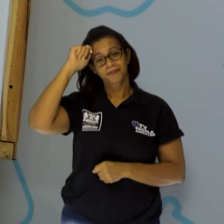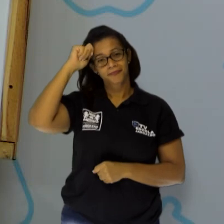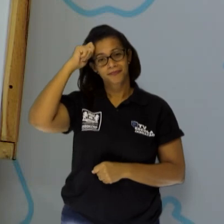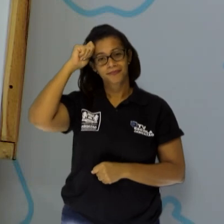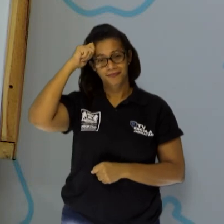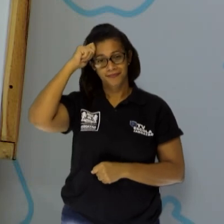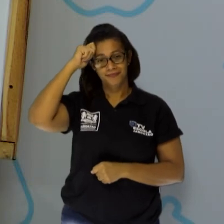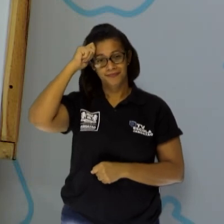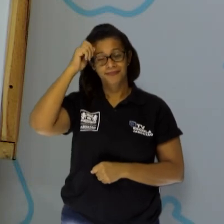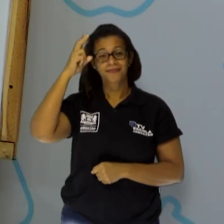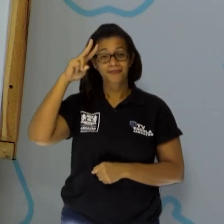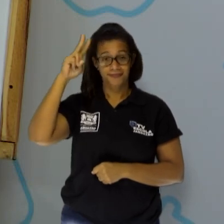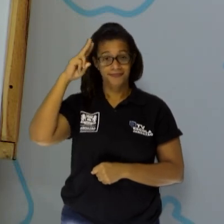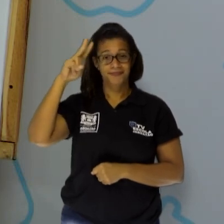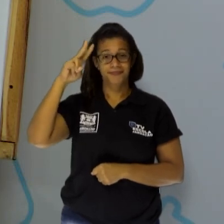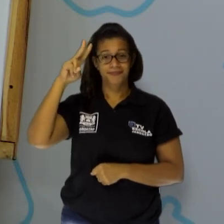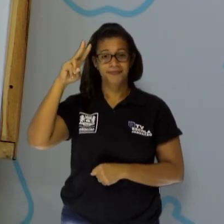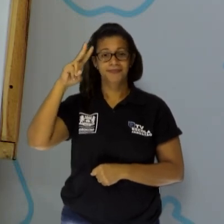Borboletas.